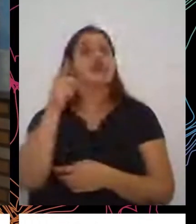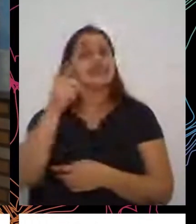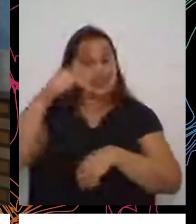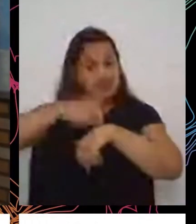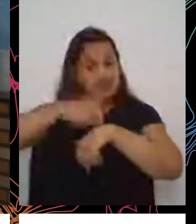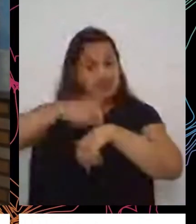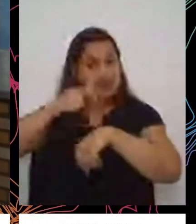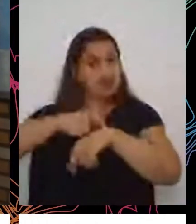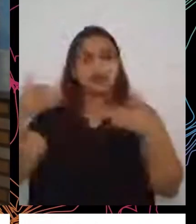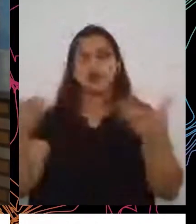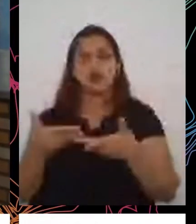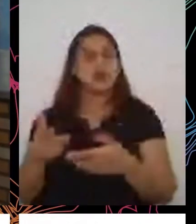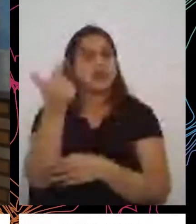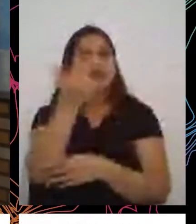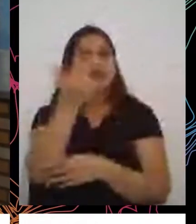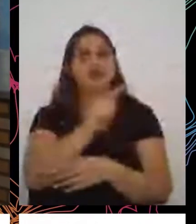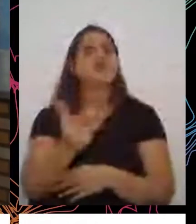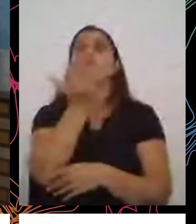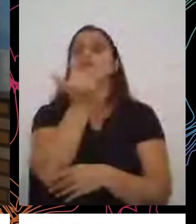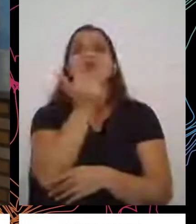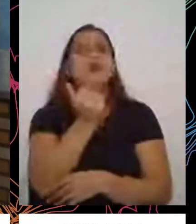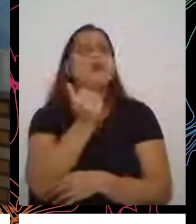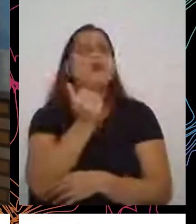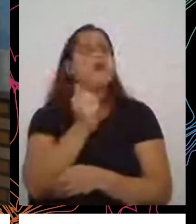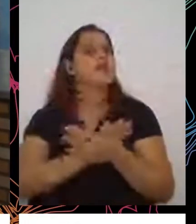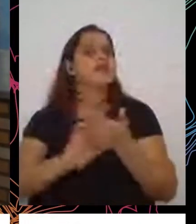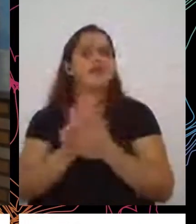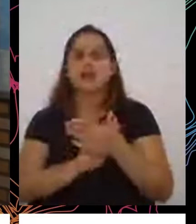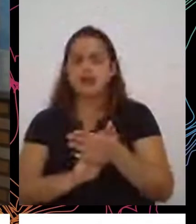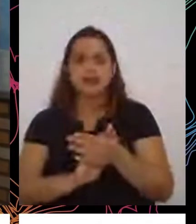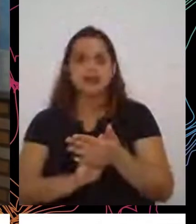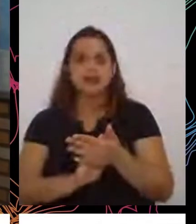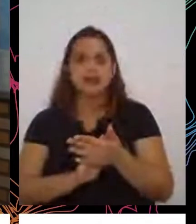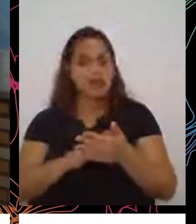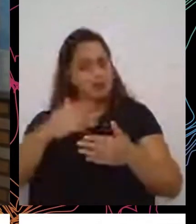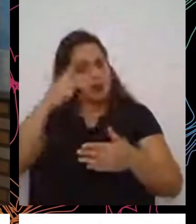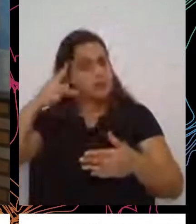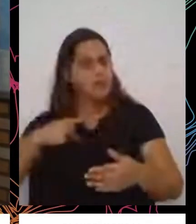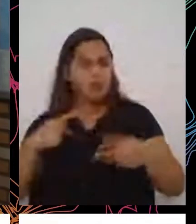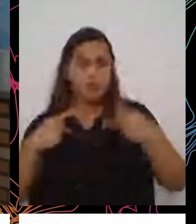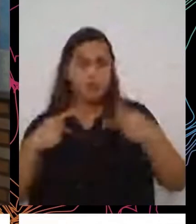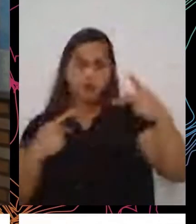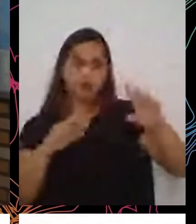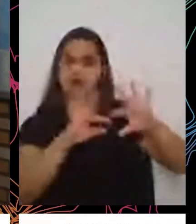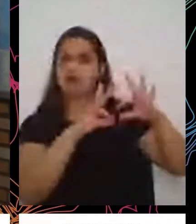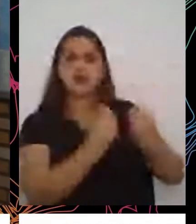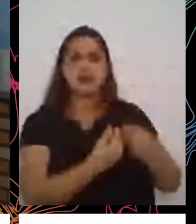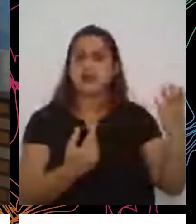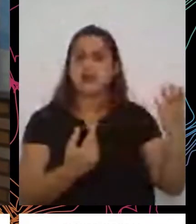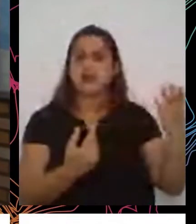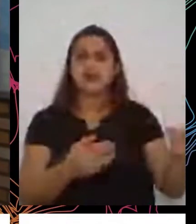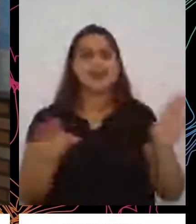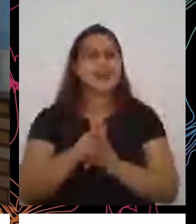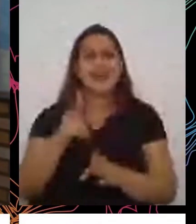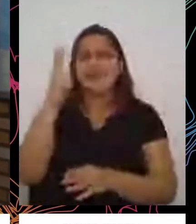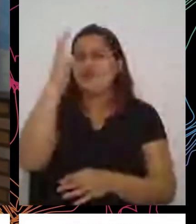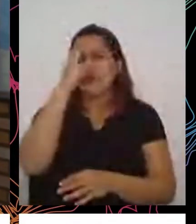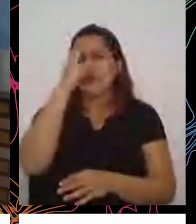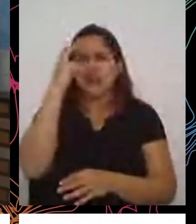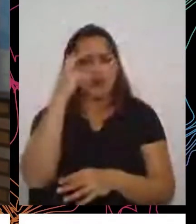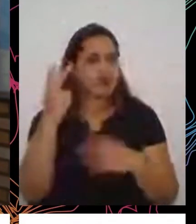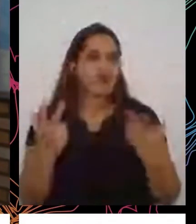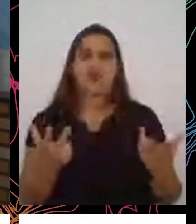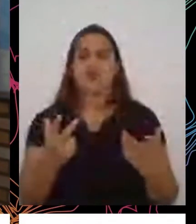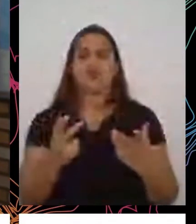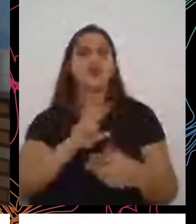momento, não têm o que comer para si e para a sua família. E é algo vergonhoso. É vergonhoso. Não é apenas aqui